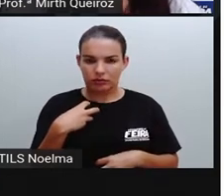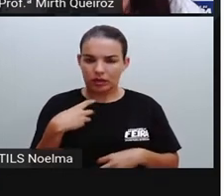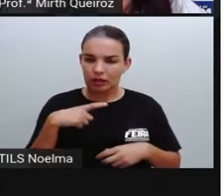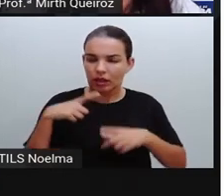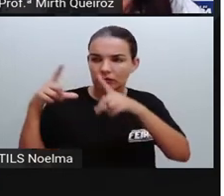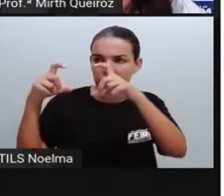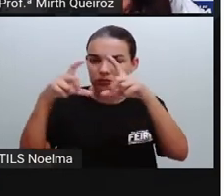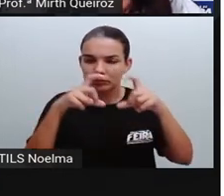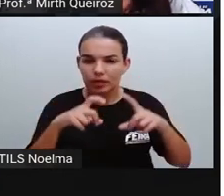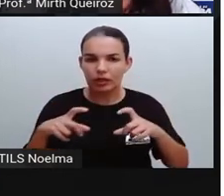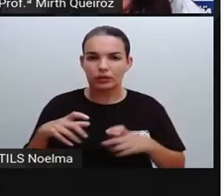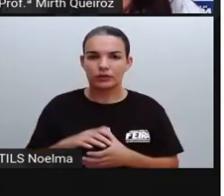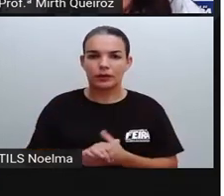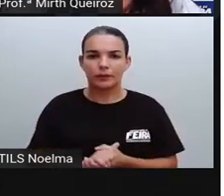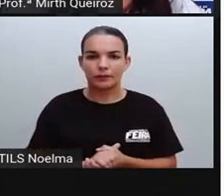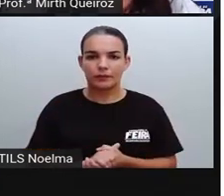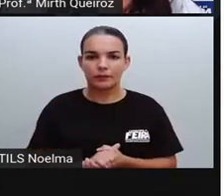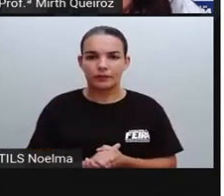imagens, né?